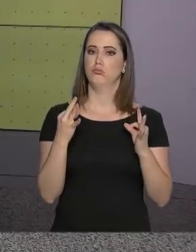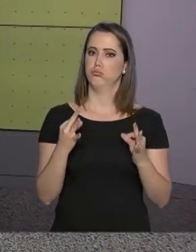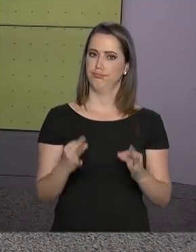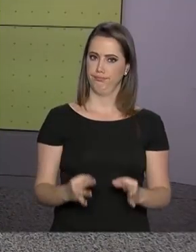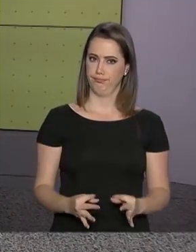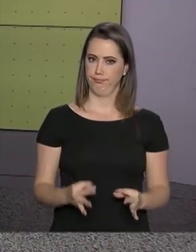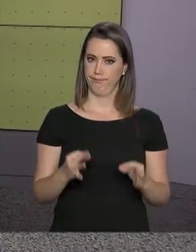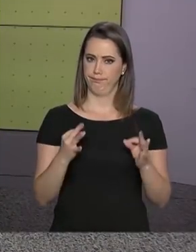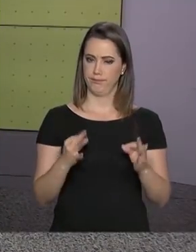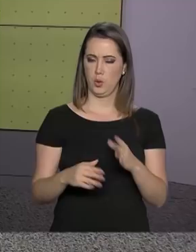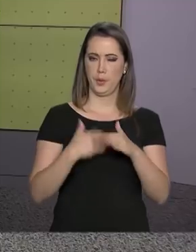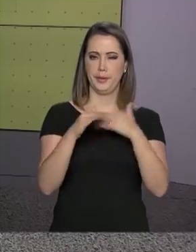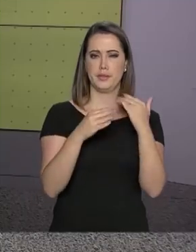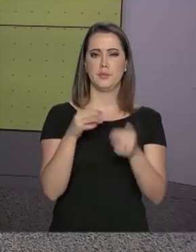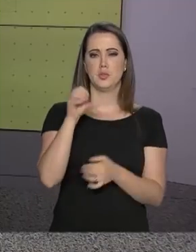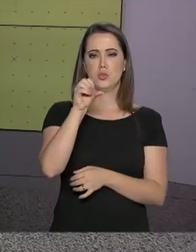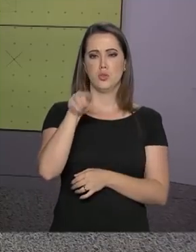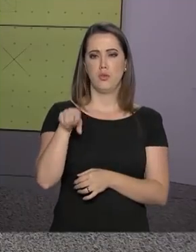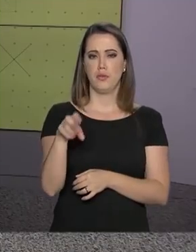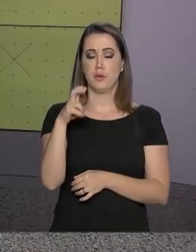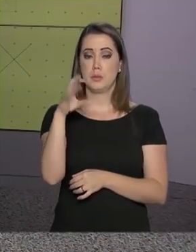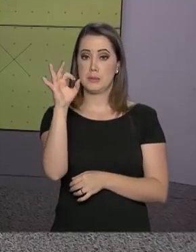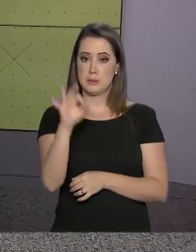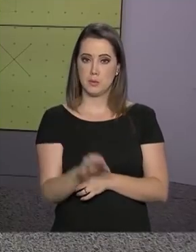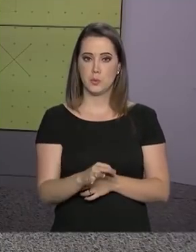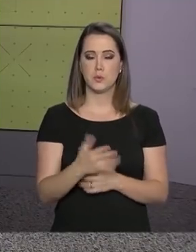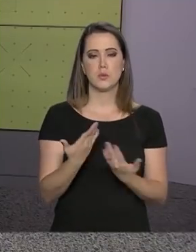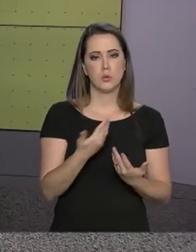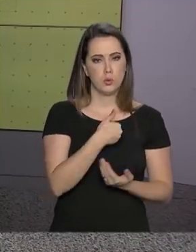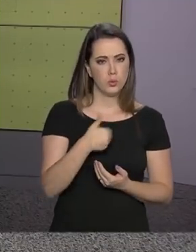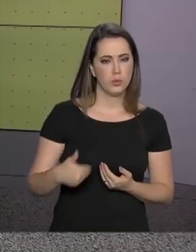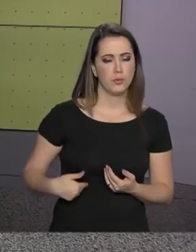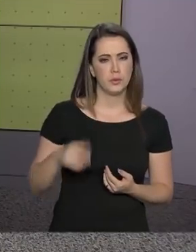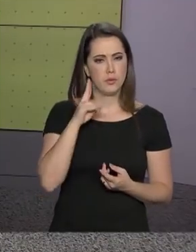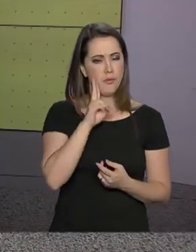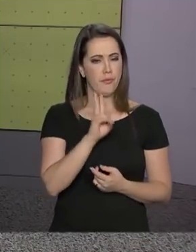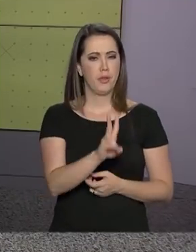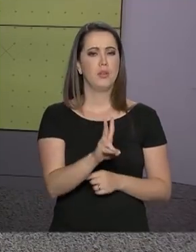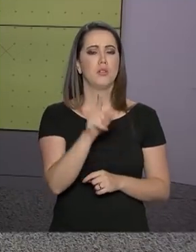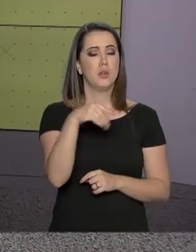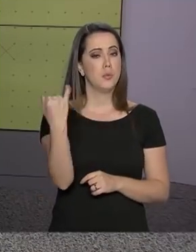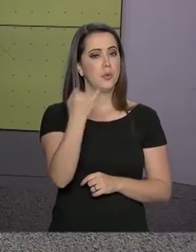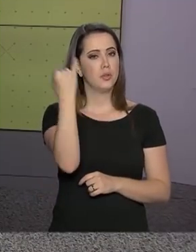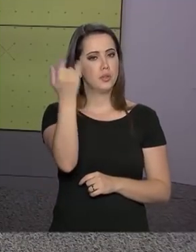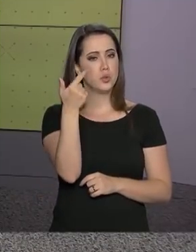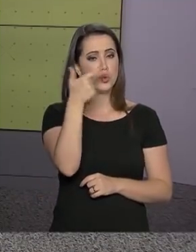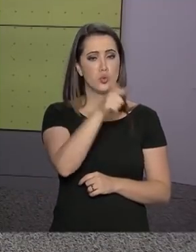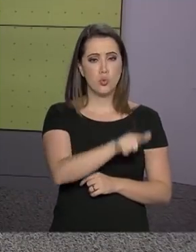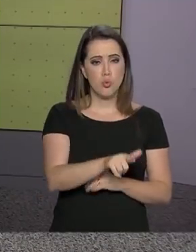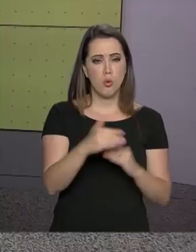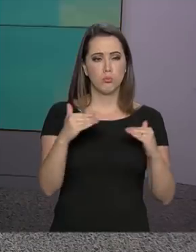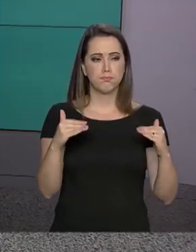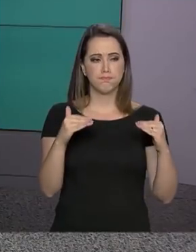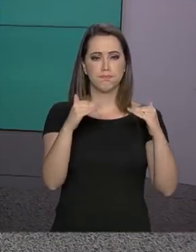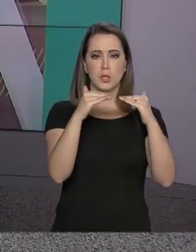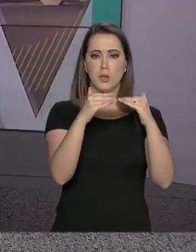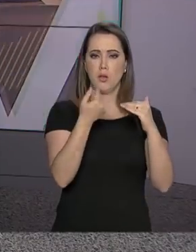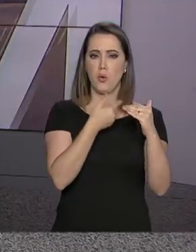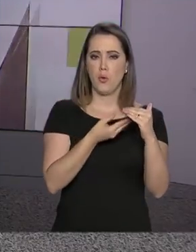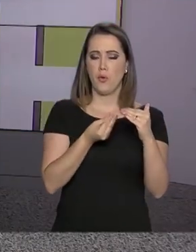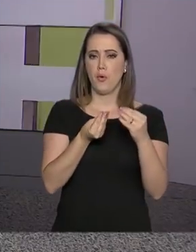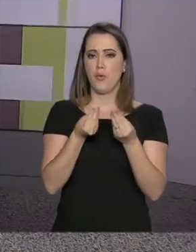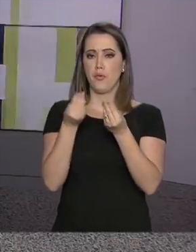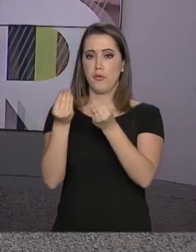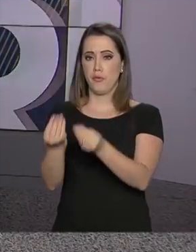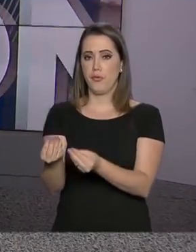um crescimento de 9,5%. Para o governo, isso demonstra uma tendência de reequilíbrio entre a destinação da cana